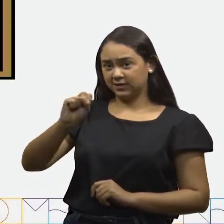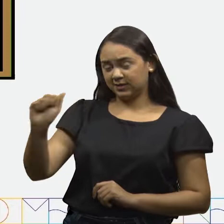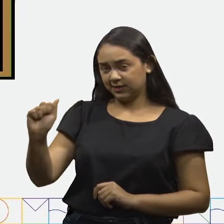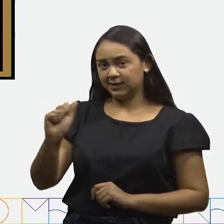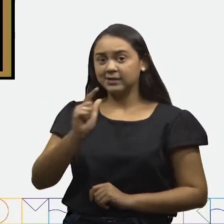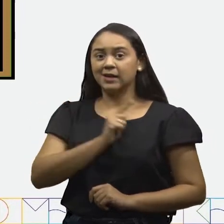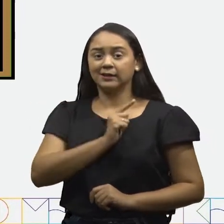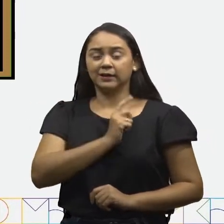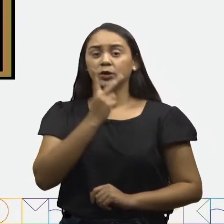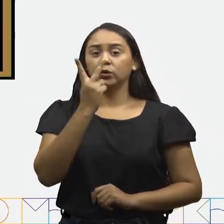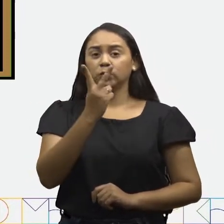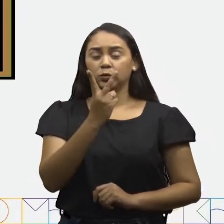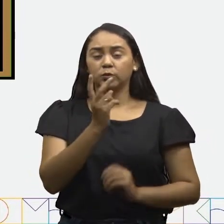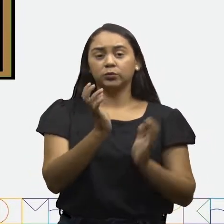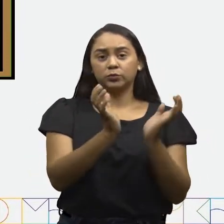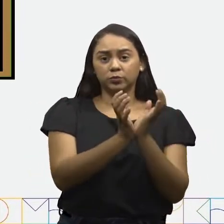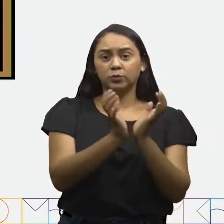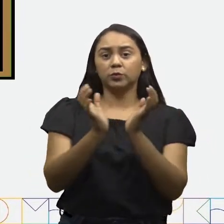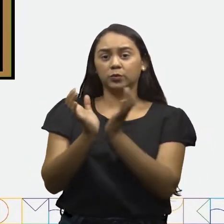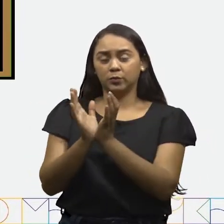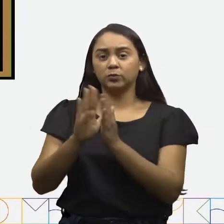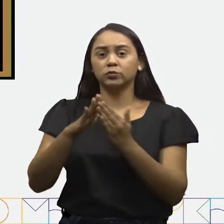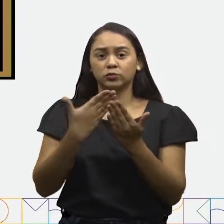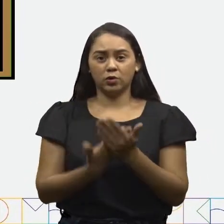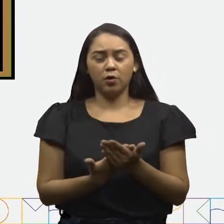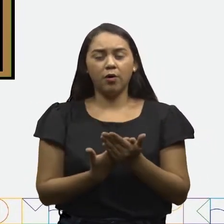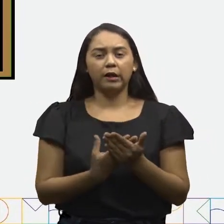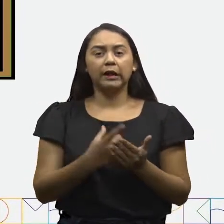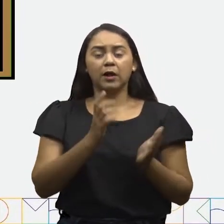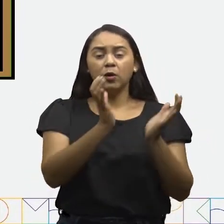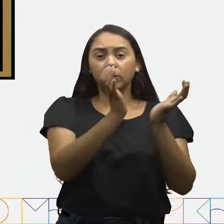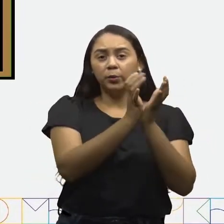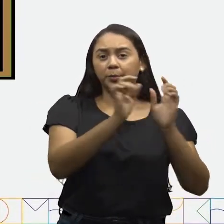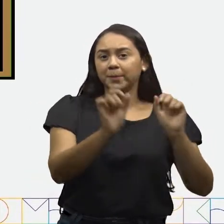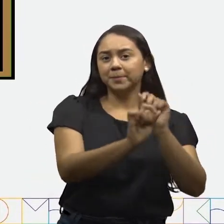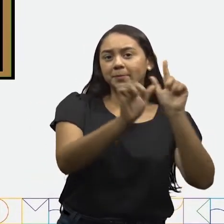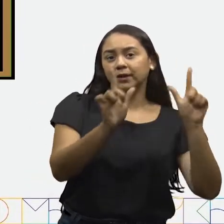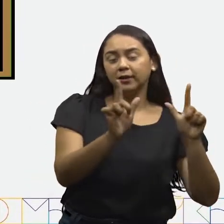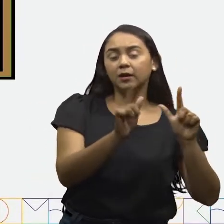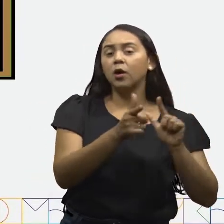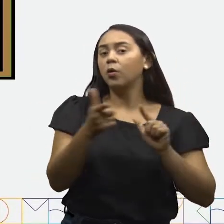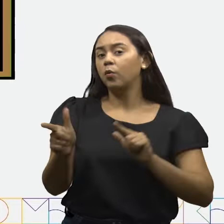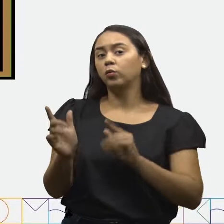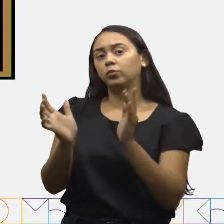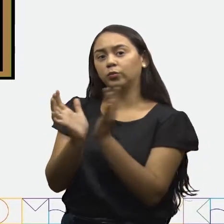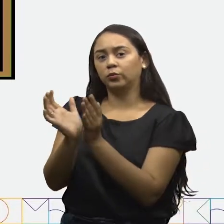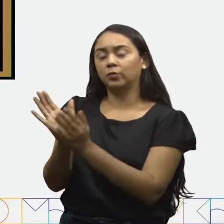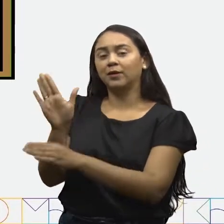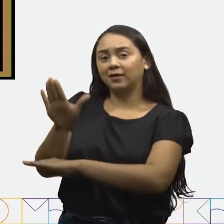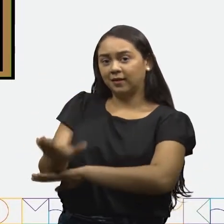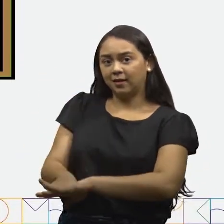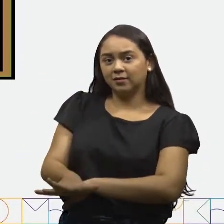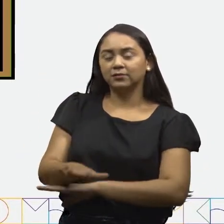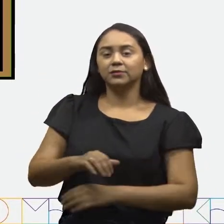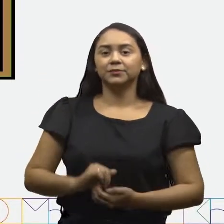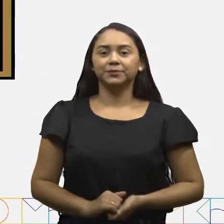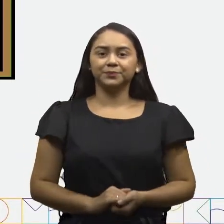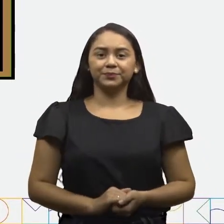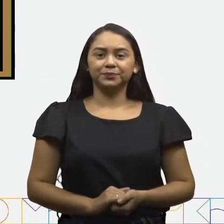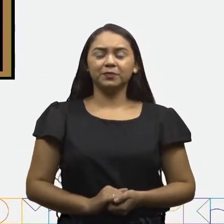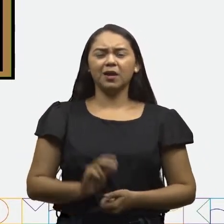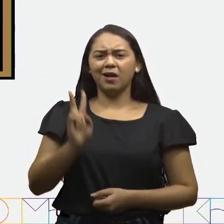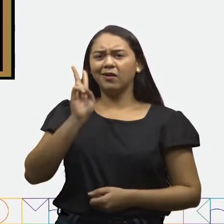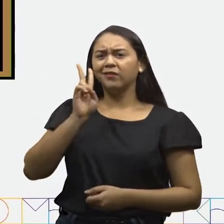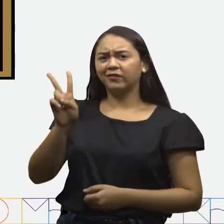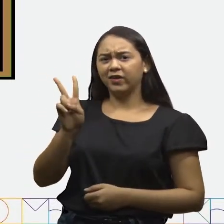tem duas turmas em uma escola, uma pela parte da manhã e a outra pela parte da